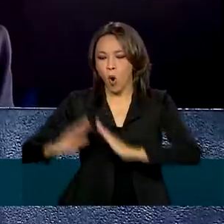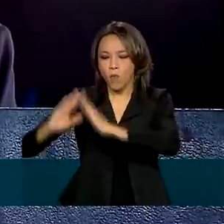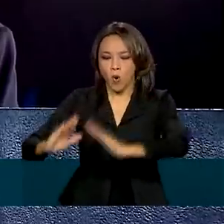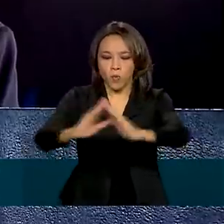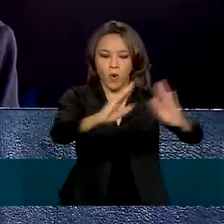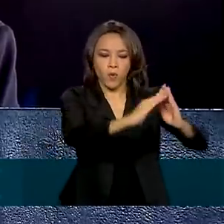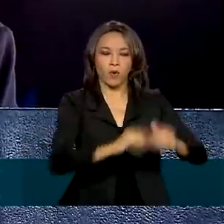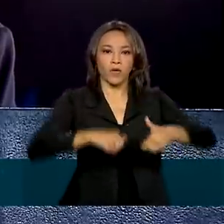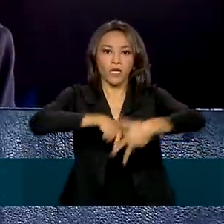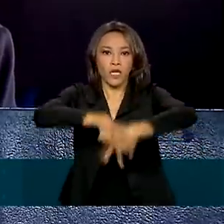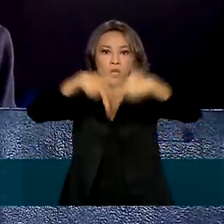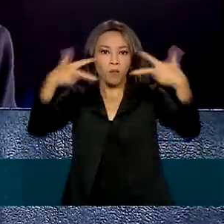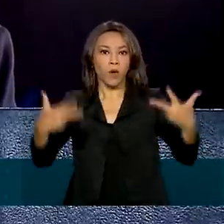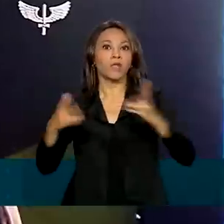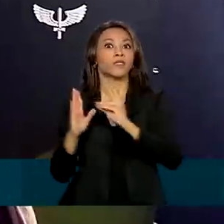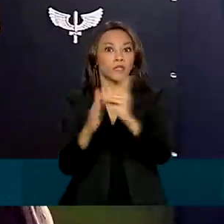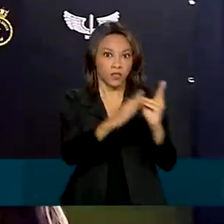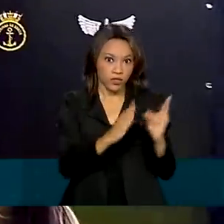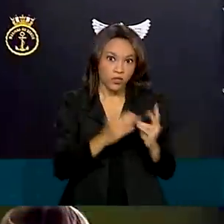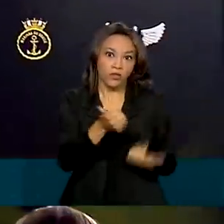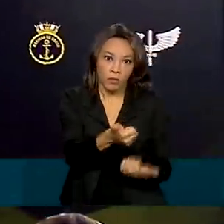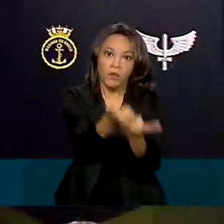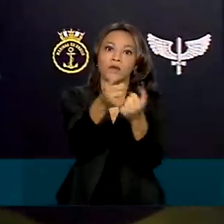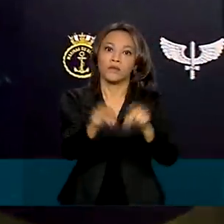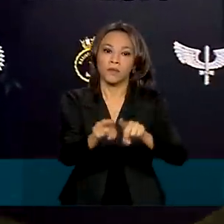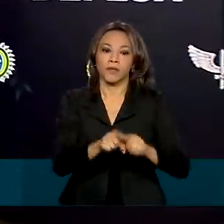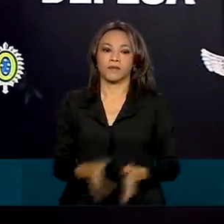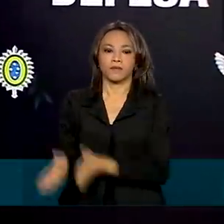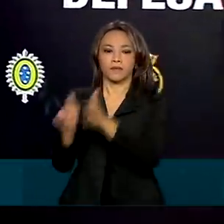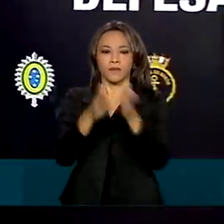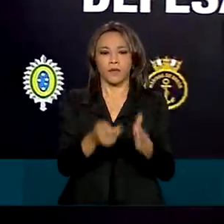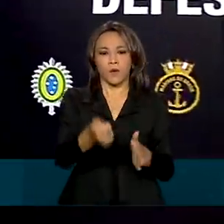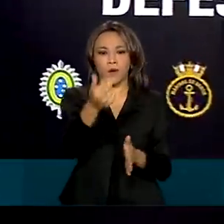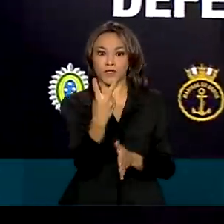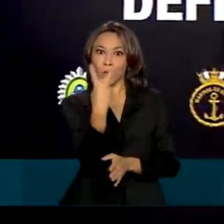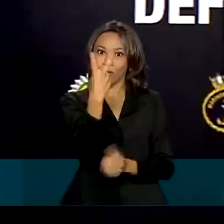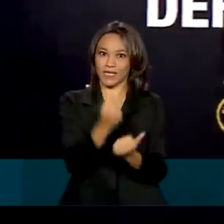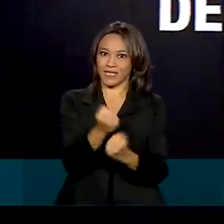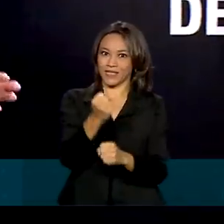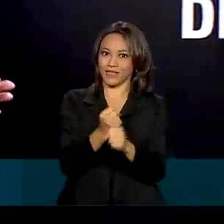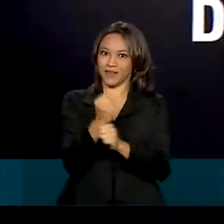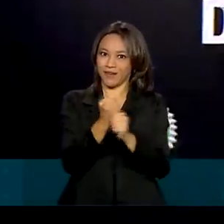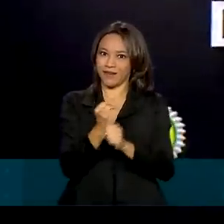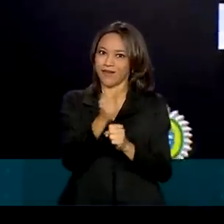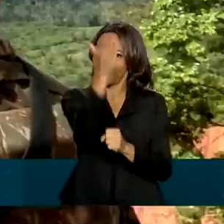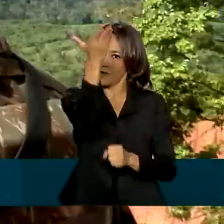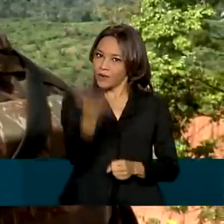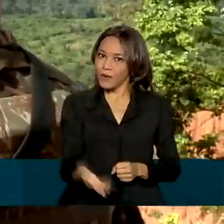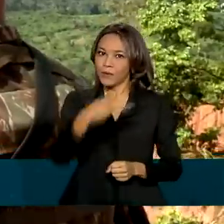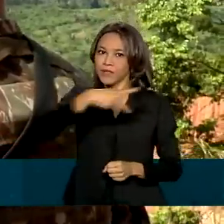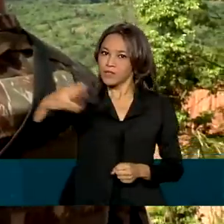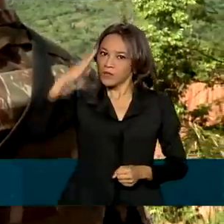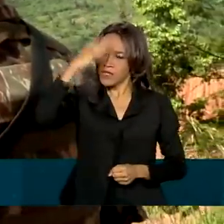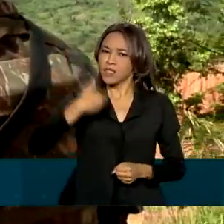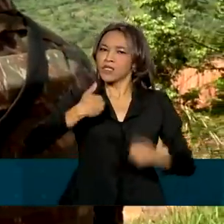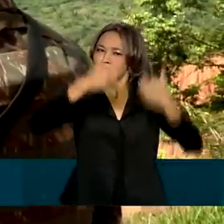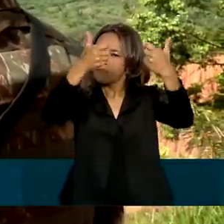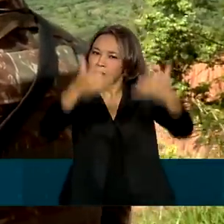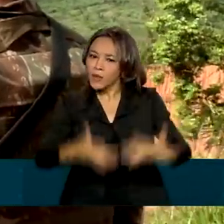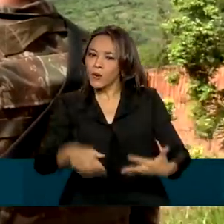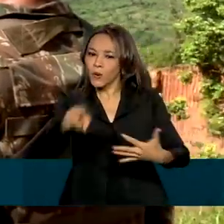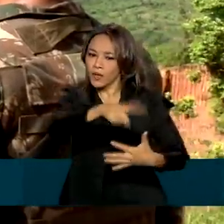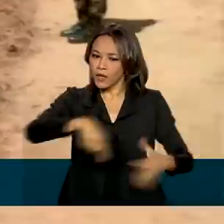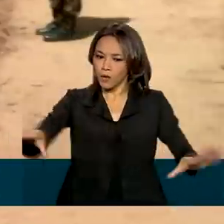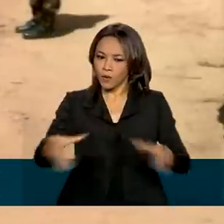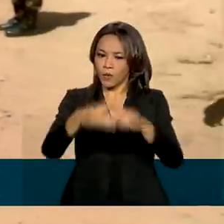quilombolas e indígenas. Prestes a completar dois anos no cargo, o presidente Jair Bolsonaro destacou o suporte que as